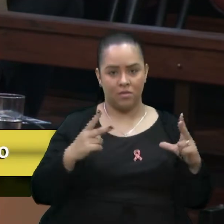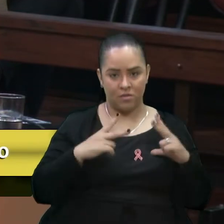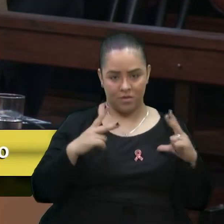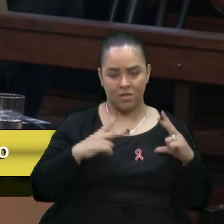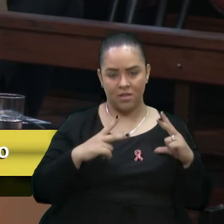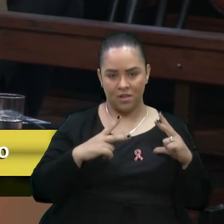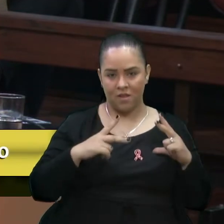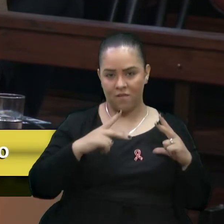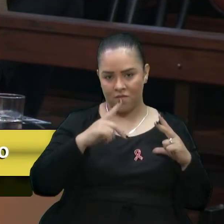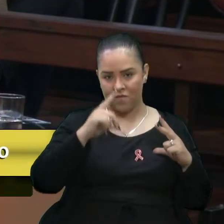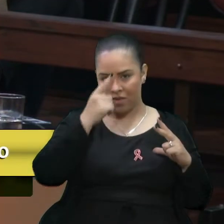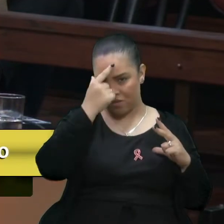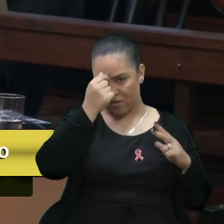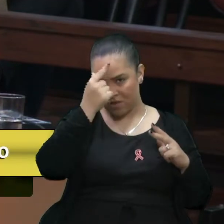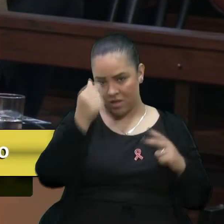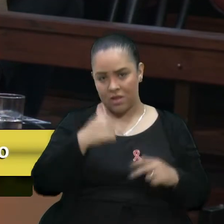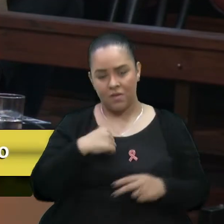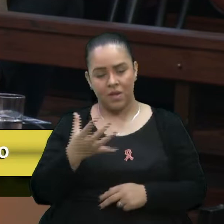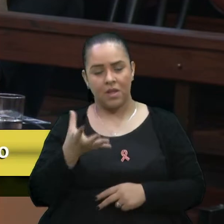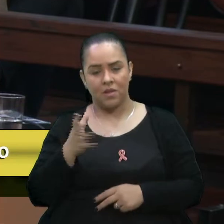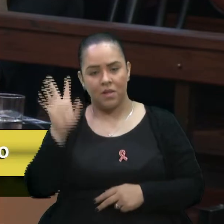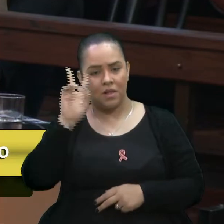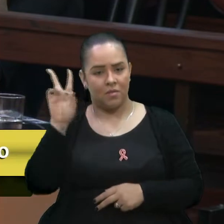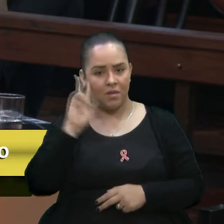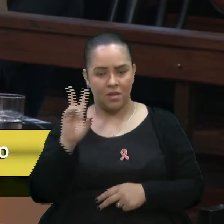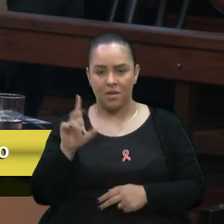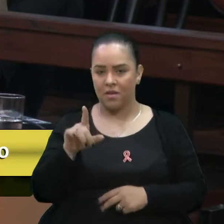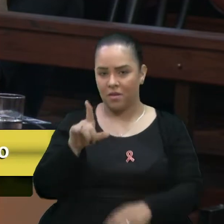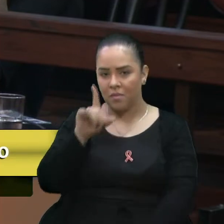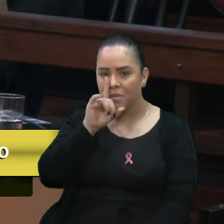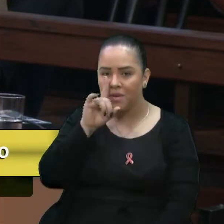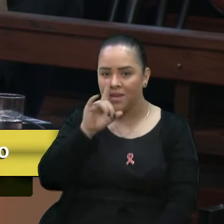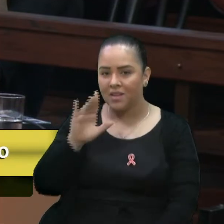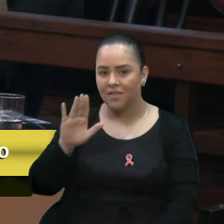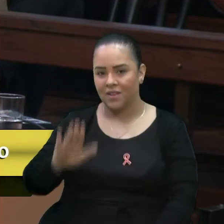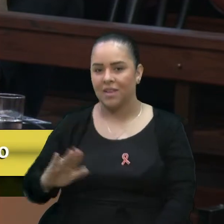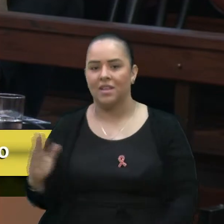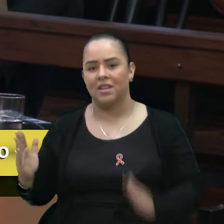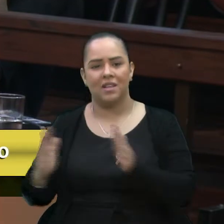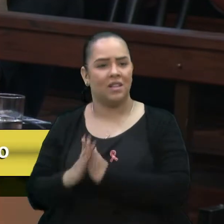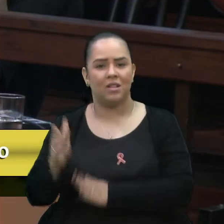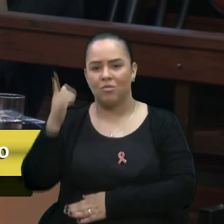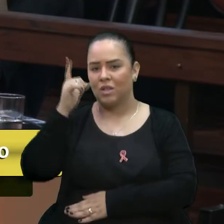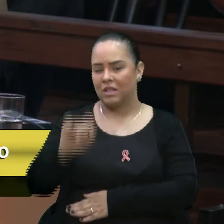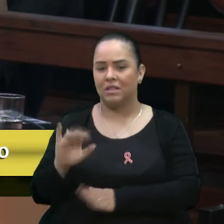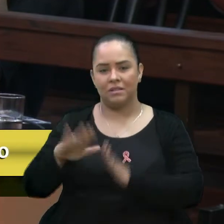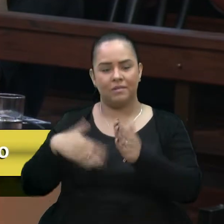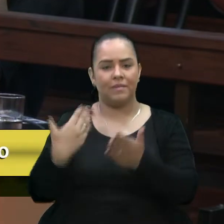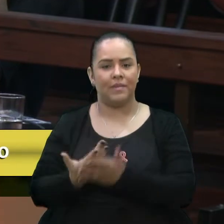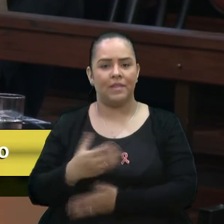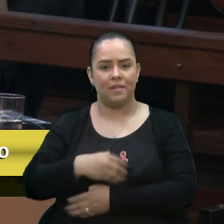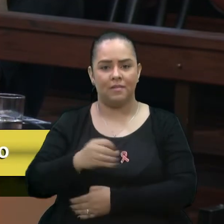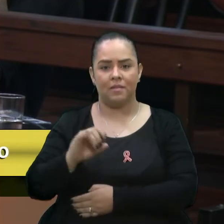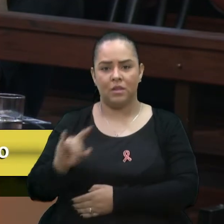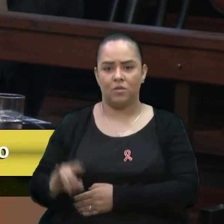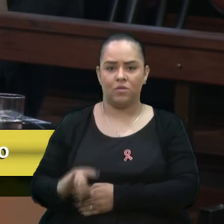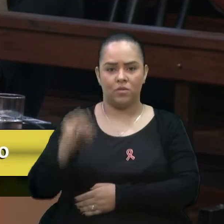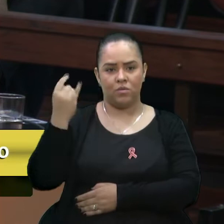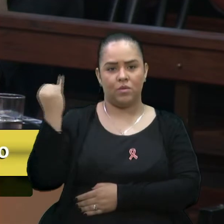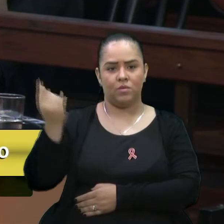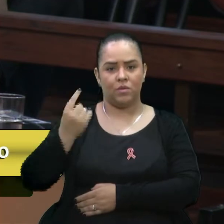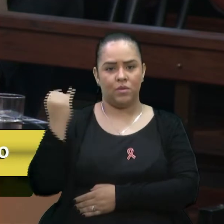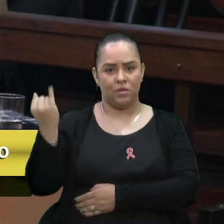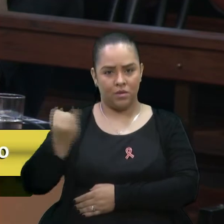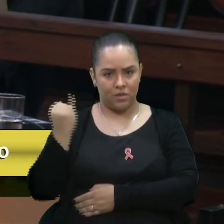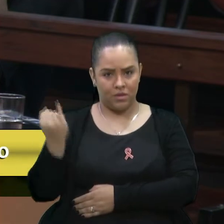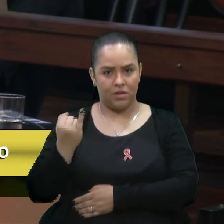gostaria de lembrar é a mãe que está em casa agora, que não está conseguindo escola para o seu filho, a última coisa que importa para ela é se é uma